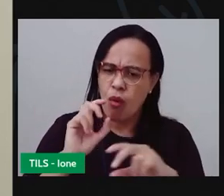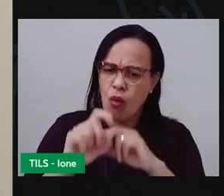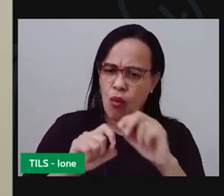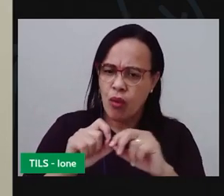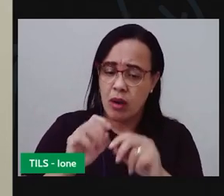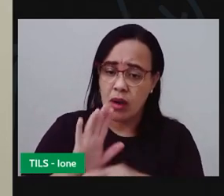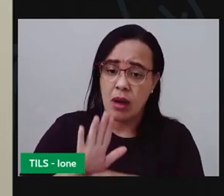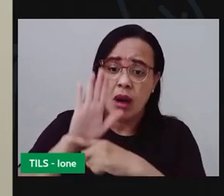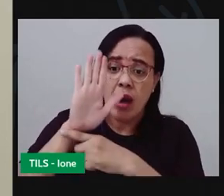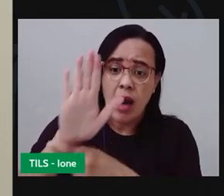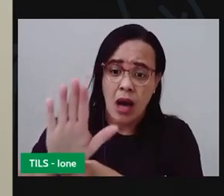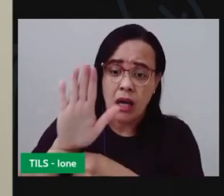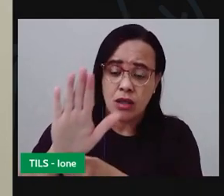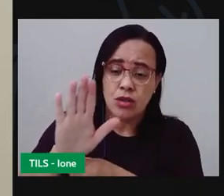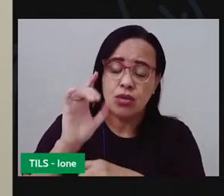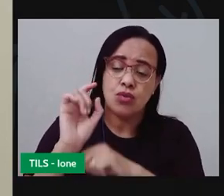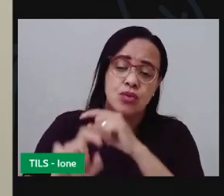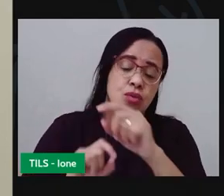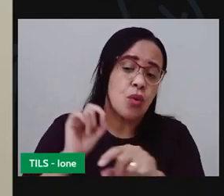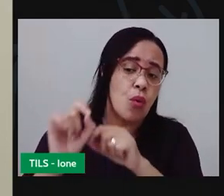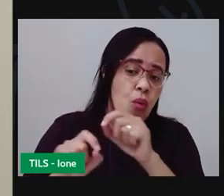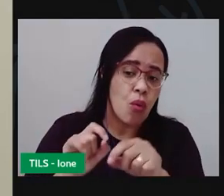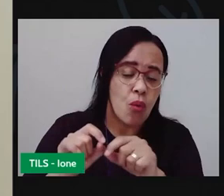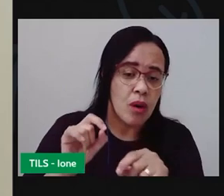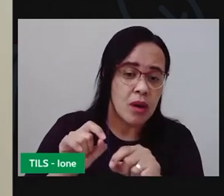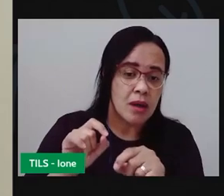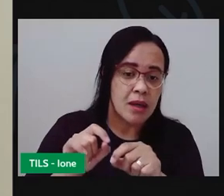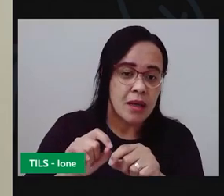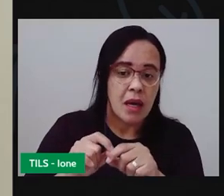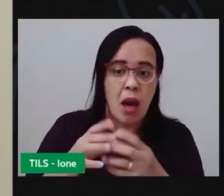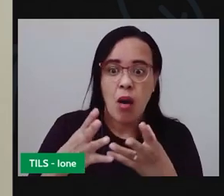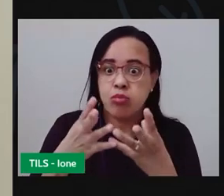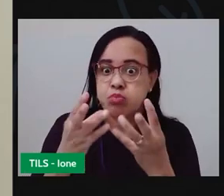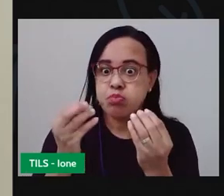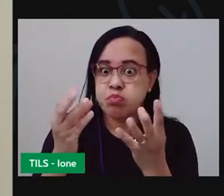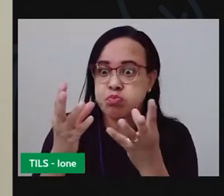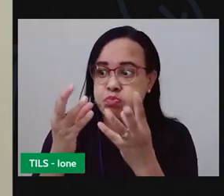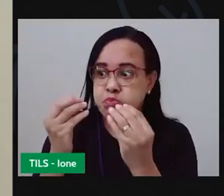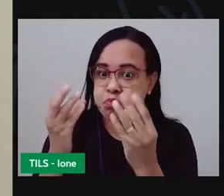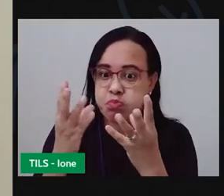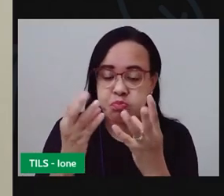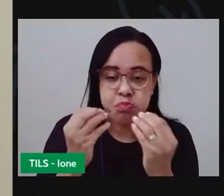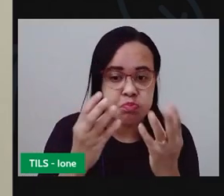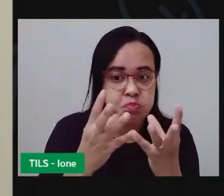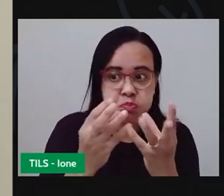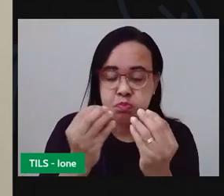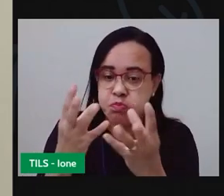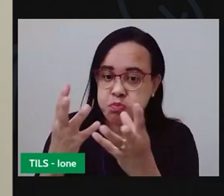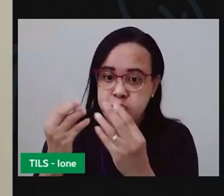de petróleo deixe de tirar da natureza essa matéria prima.